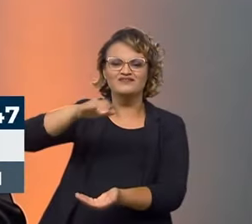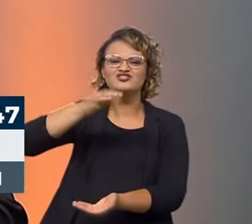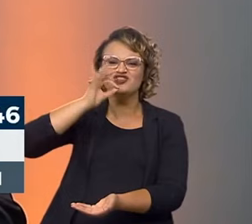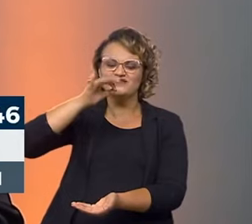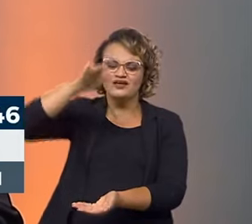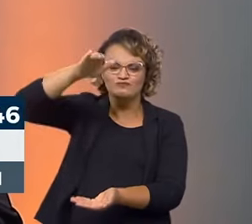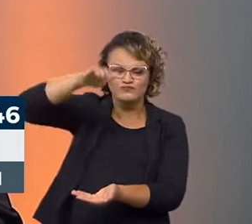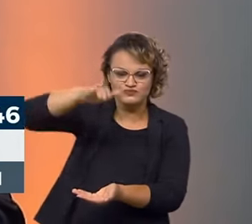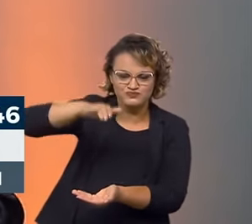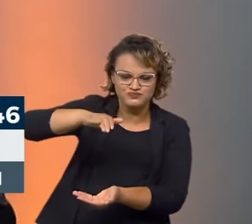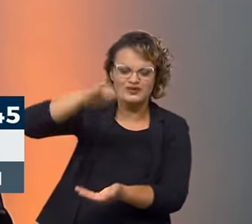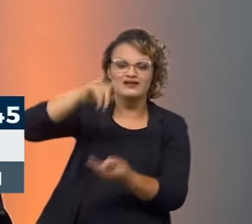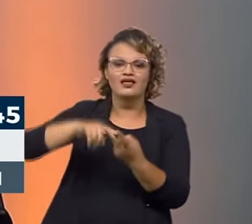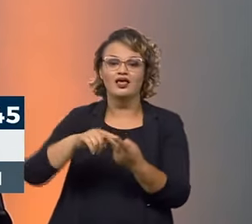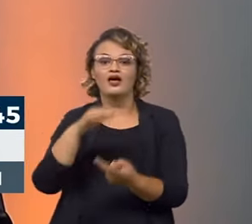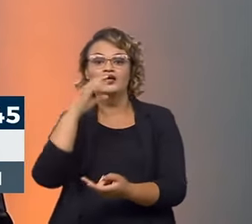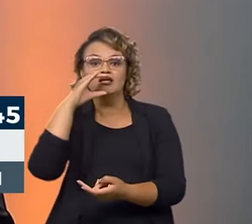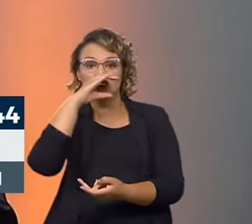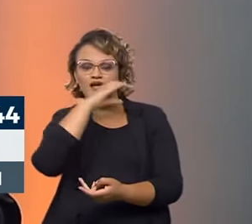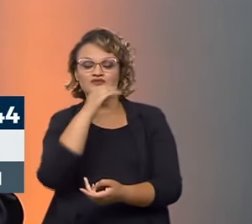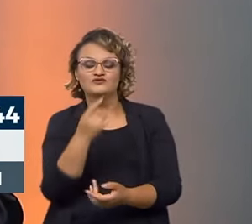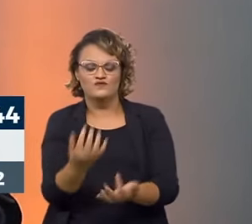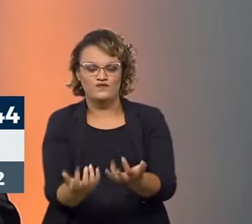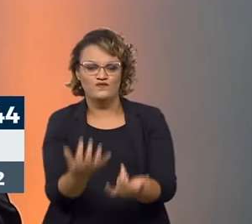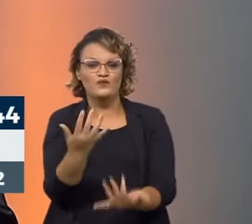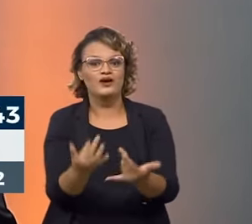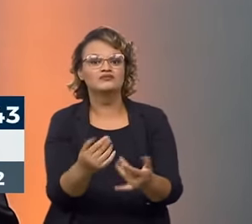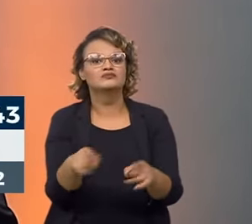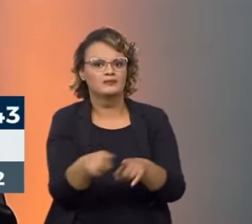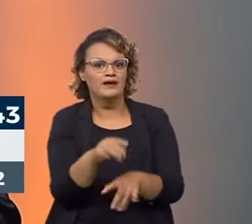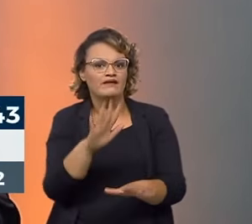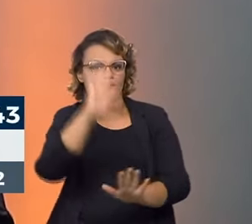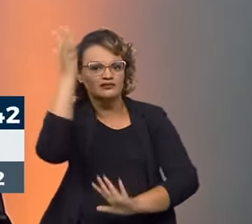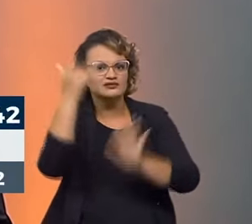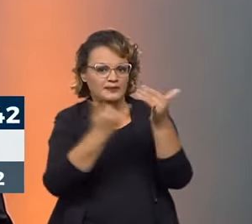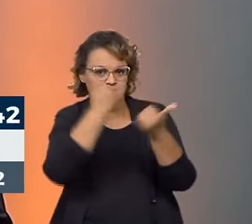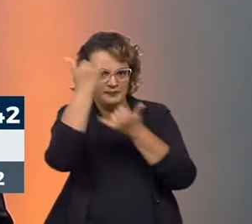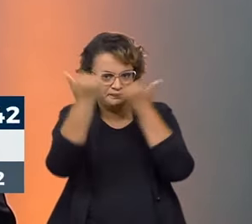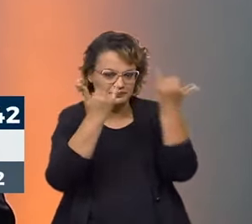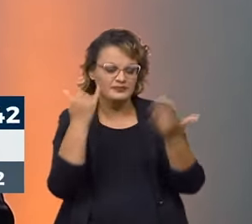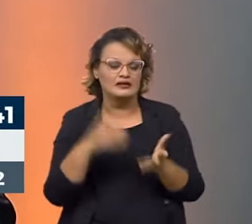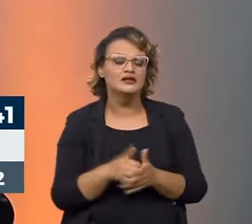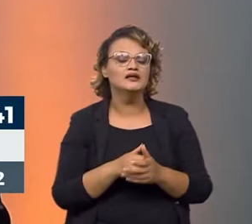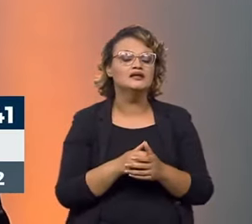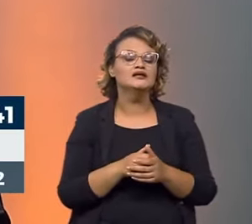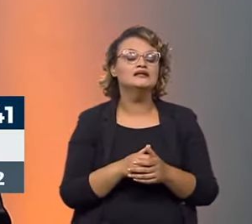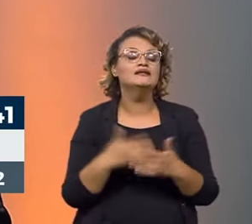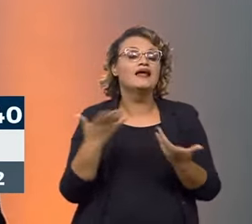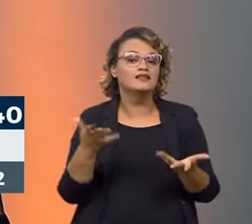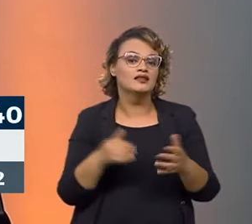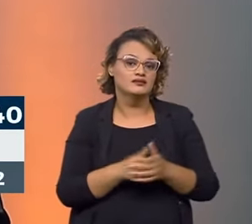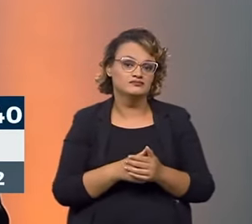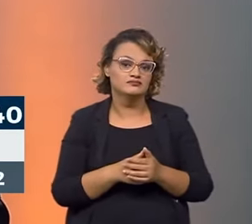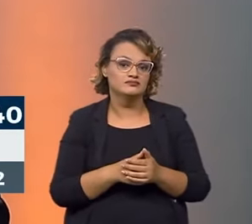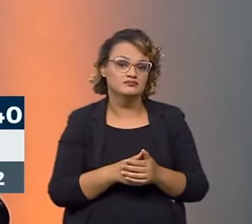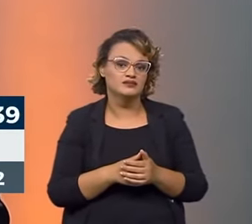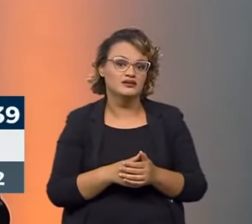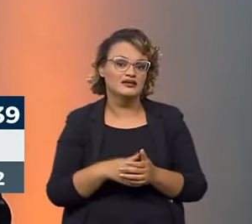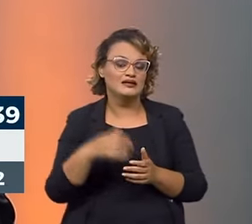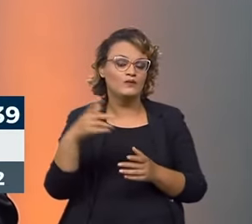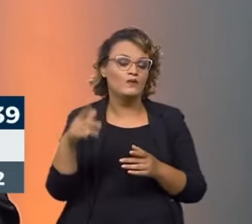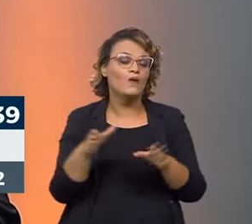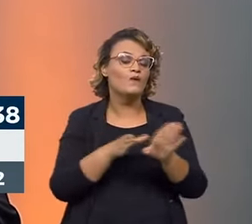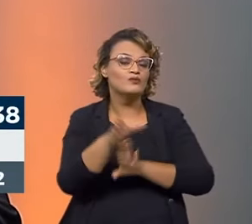e fogões 12% dos acidentes domésticos. Qual a importância desse trabalho do Inmetro em relação à segurança para evitar acidentes